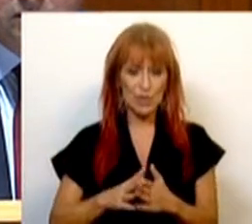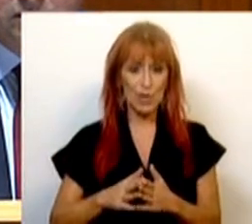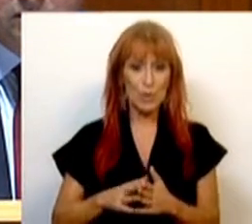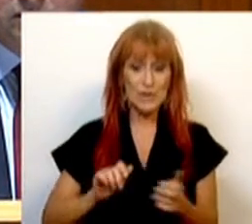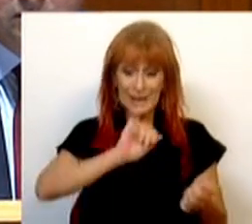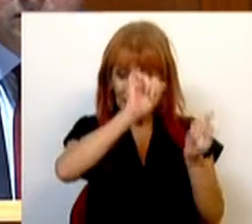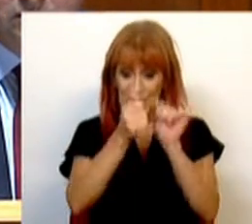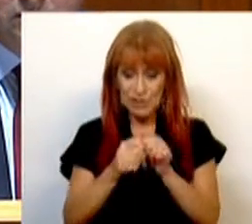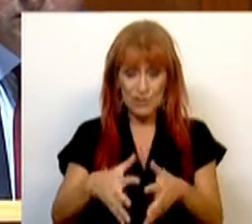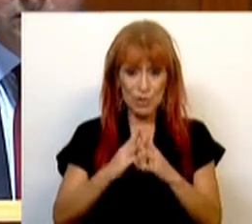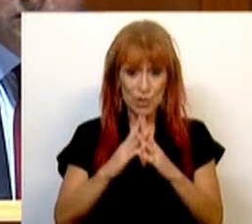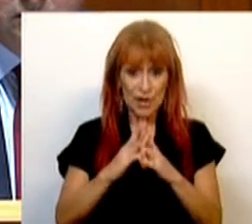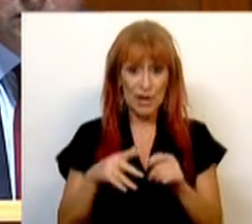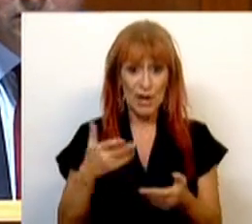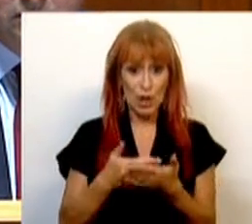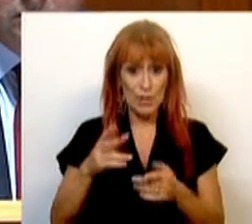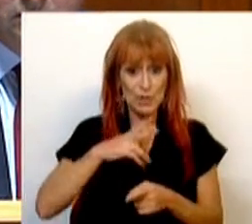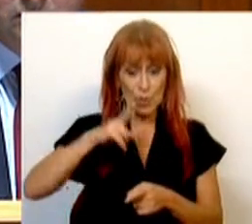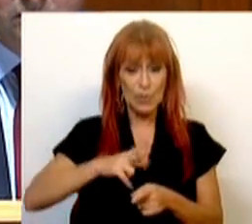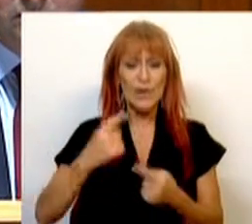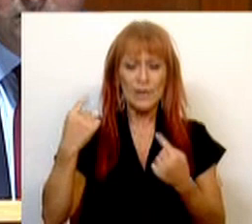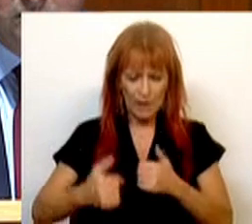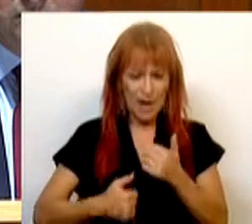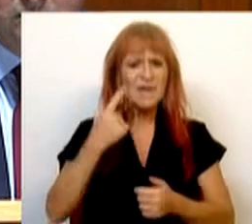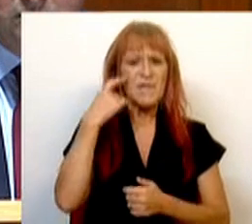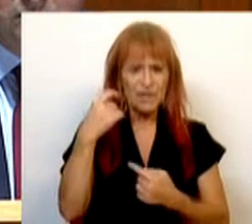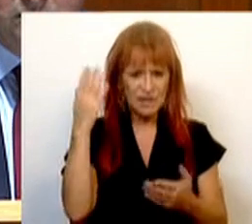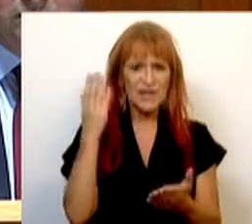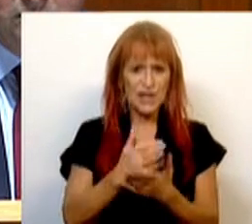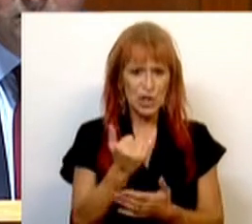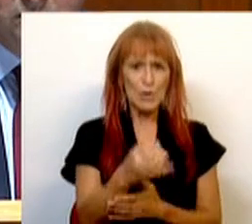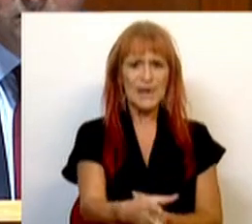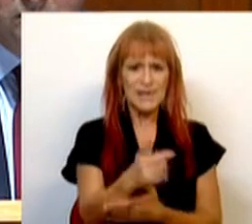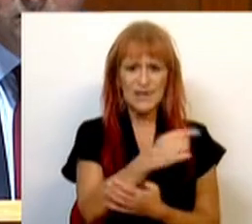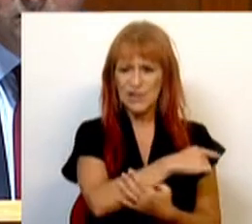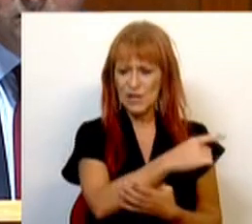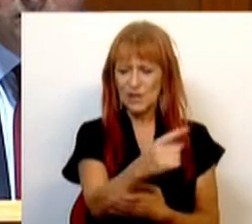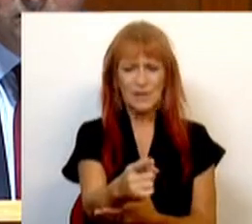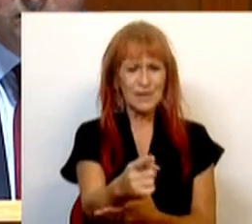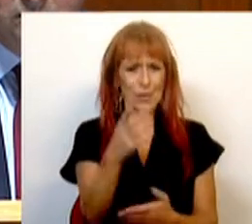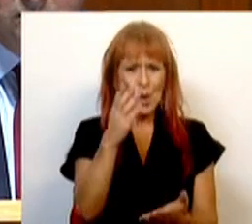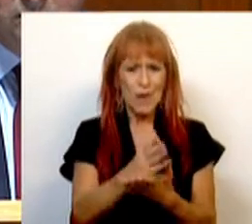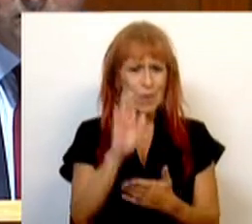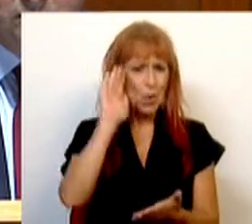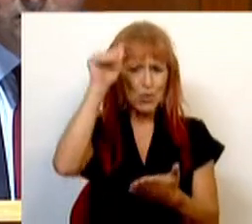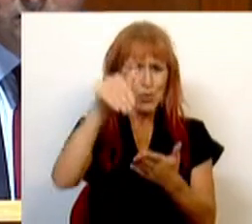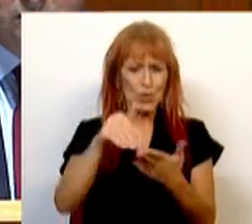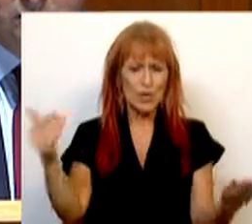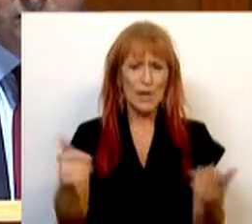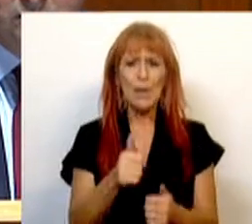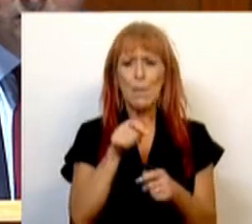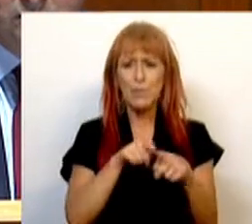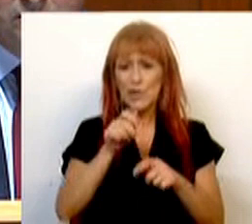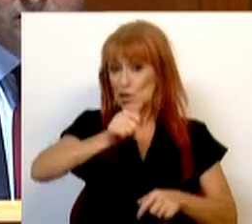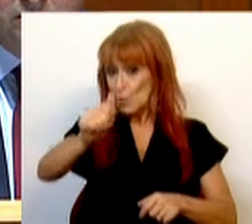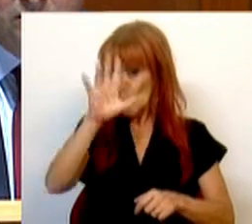a transformação estrutural que a economia portuguesa tem vindo a verificar desde 2016 não são só o resultado das boas